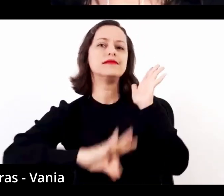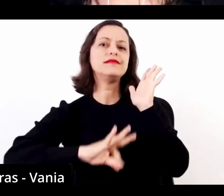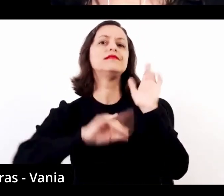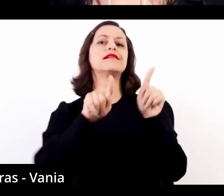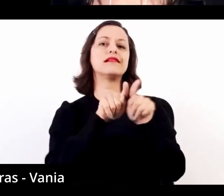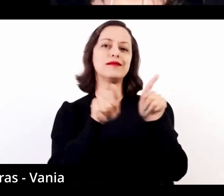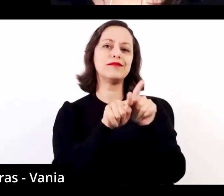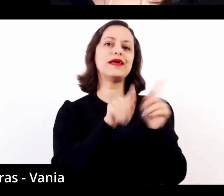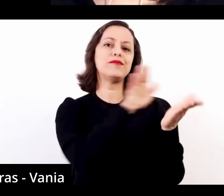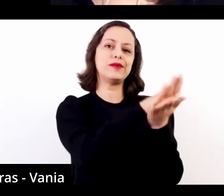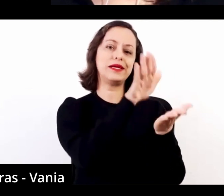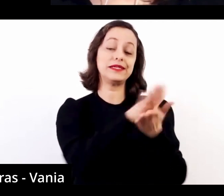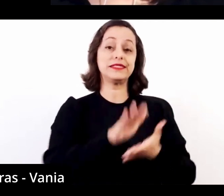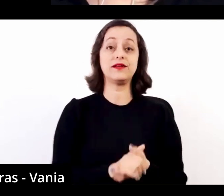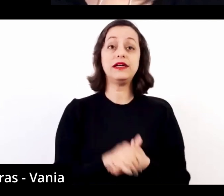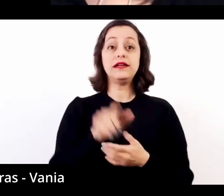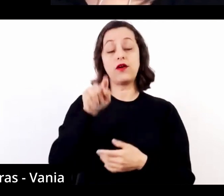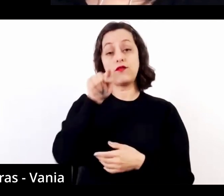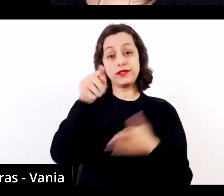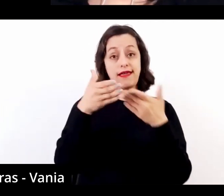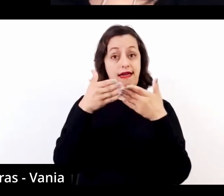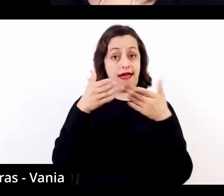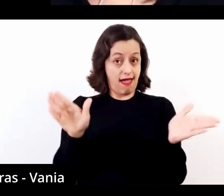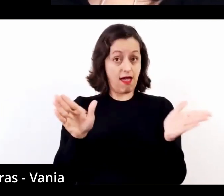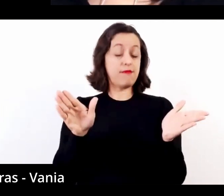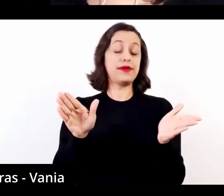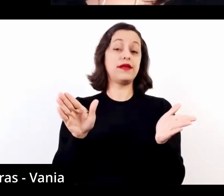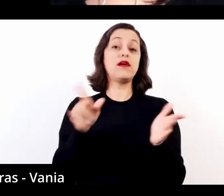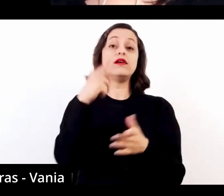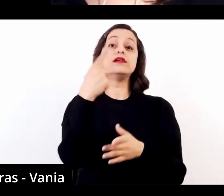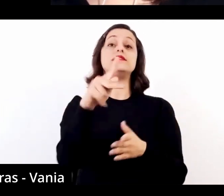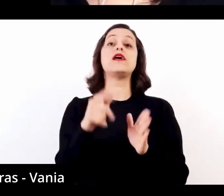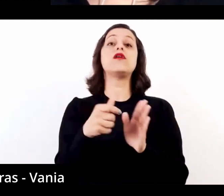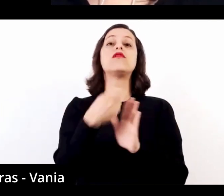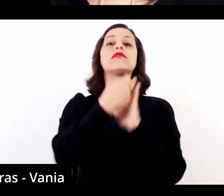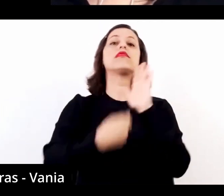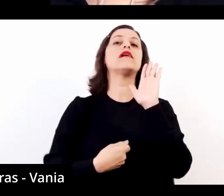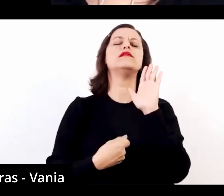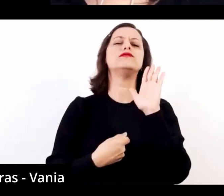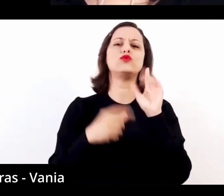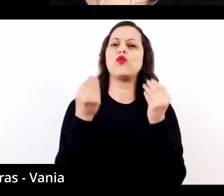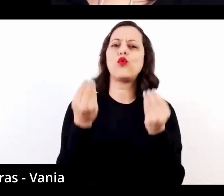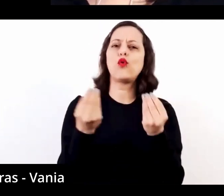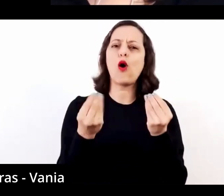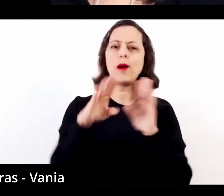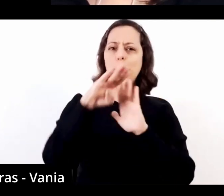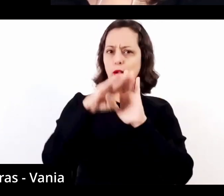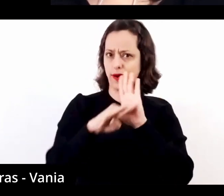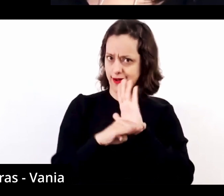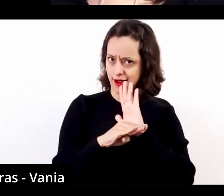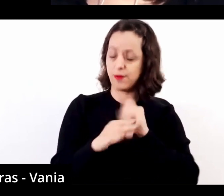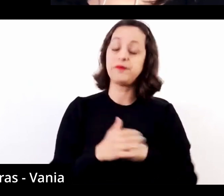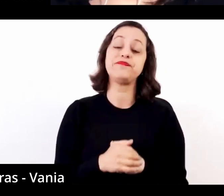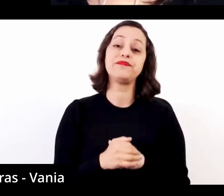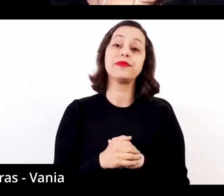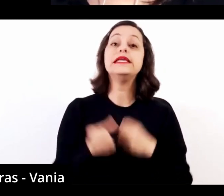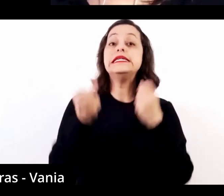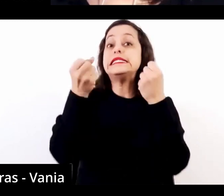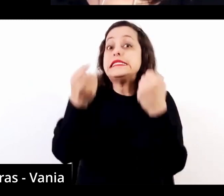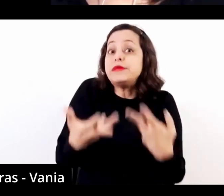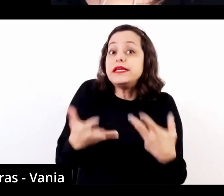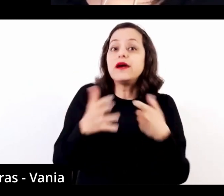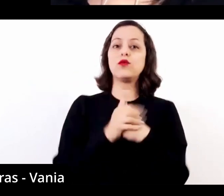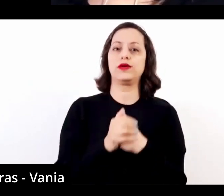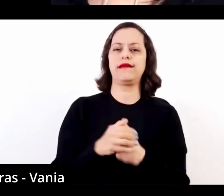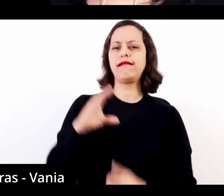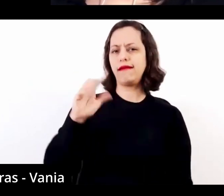cultura artística. Então você abre o seu texto dessas notas de programa com uma afirmação muito interessante, de que o